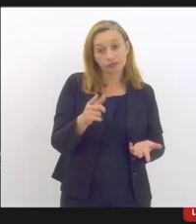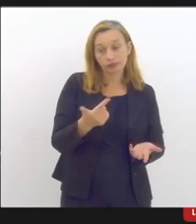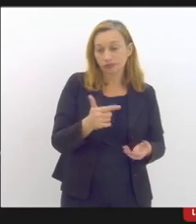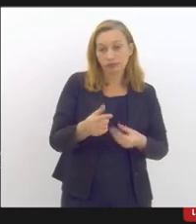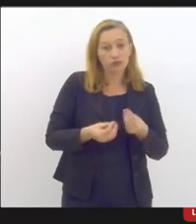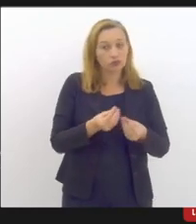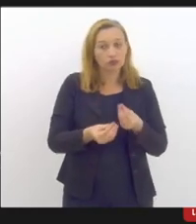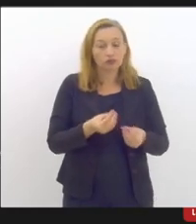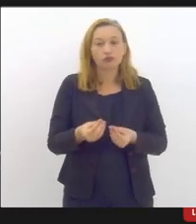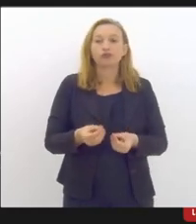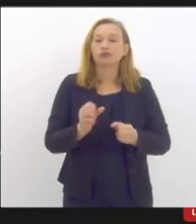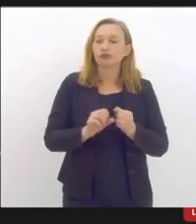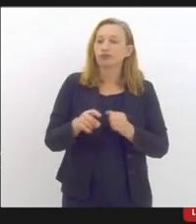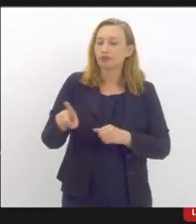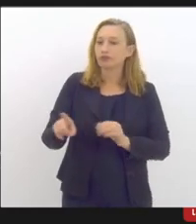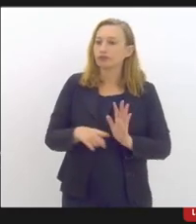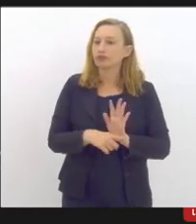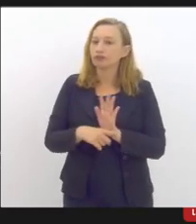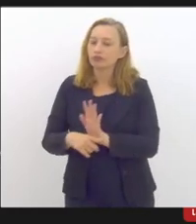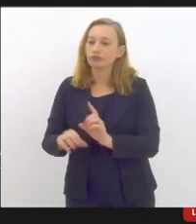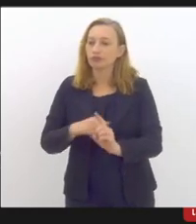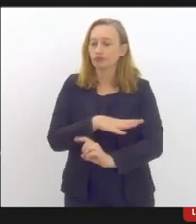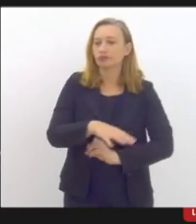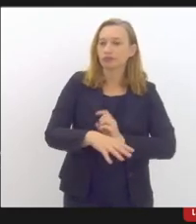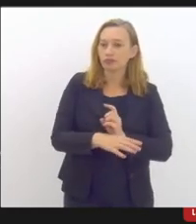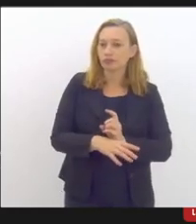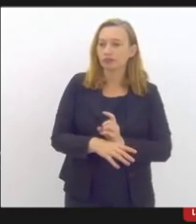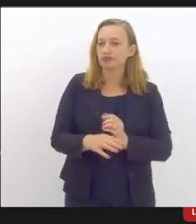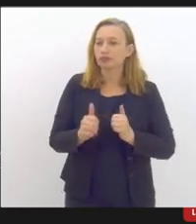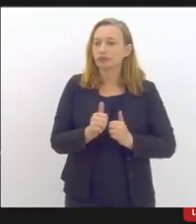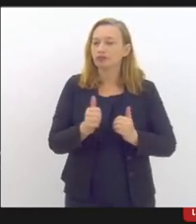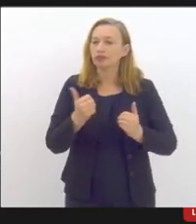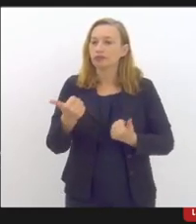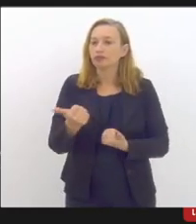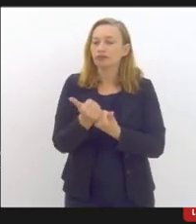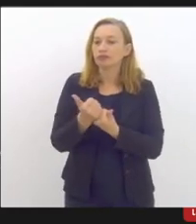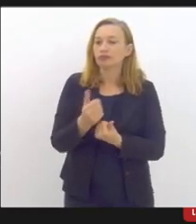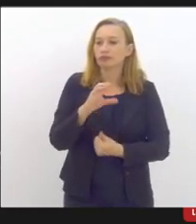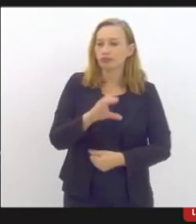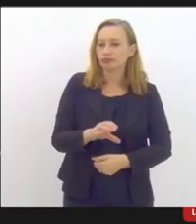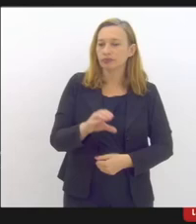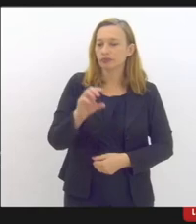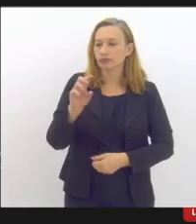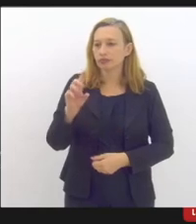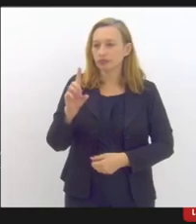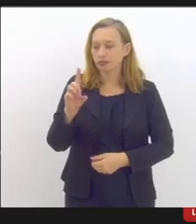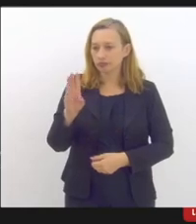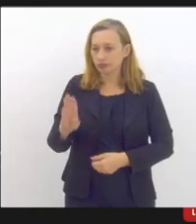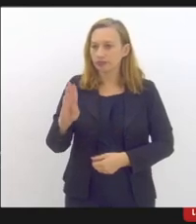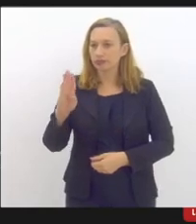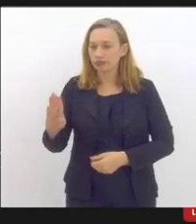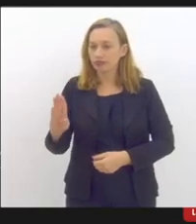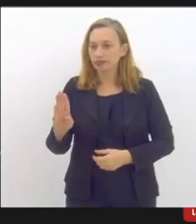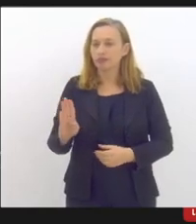feito né lá no Serviço Social a gente fez uma parceria com o CVV especificamente com o CVV comunidade para